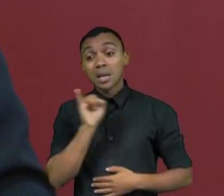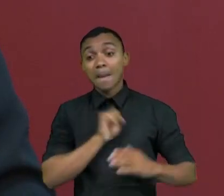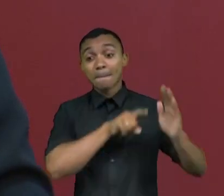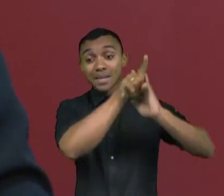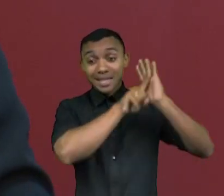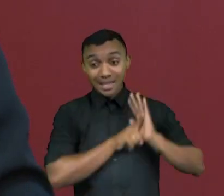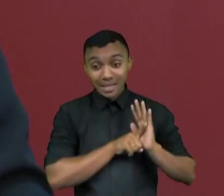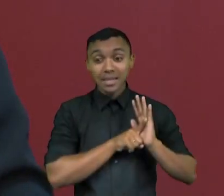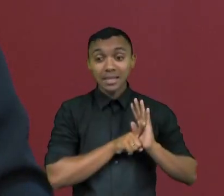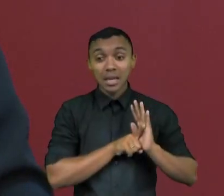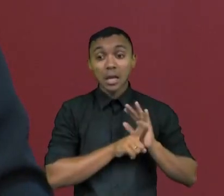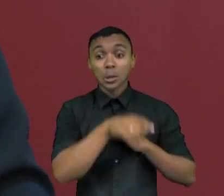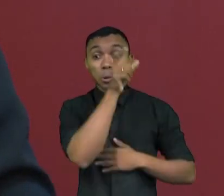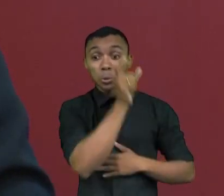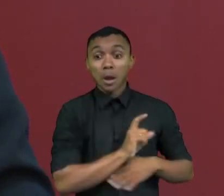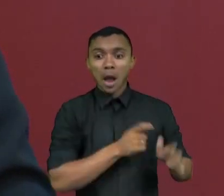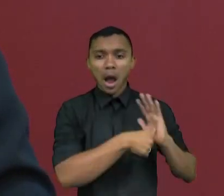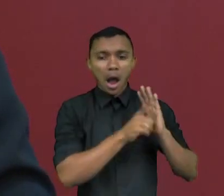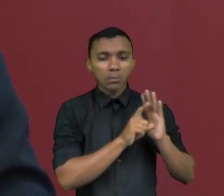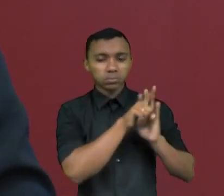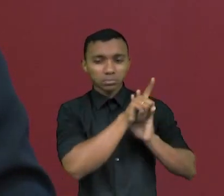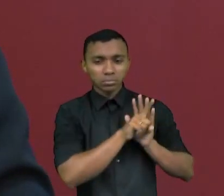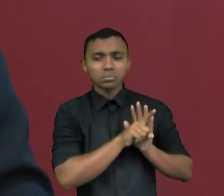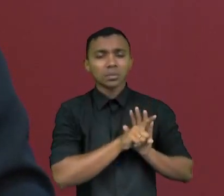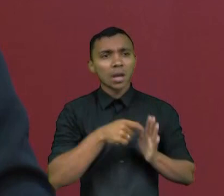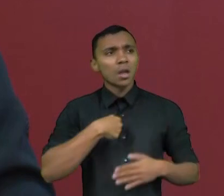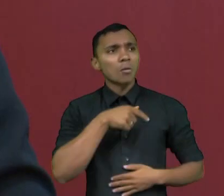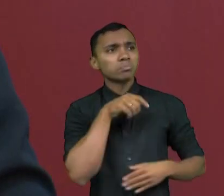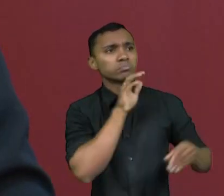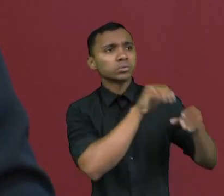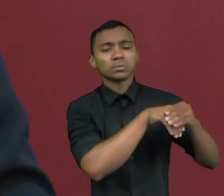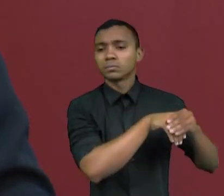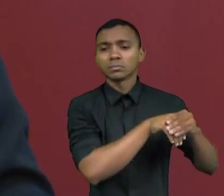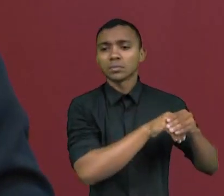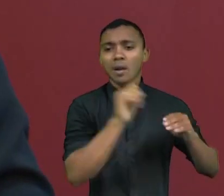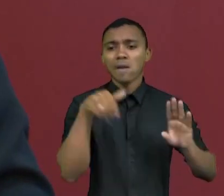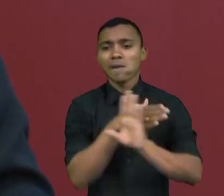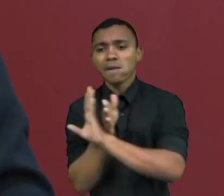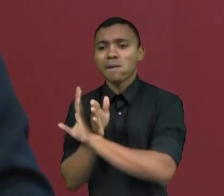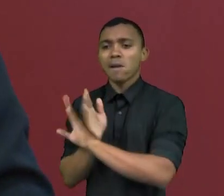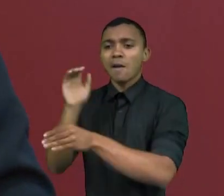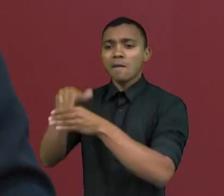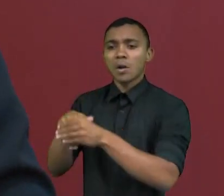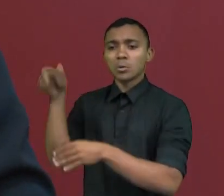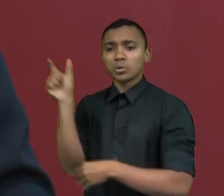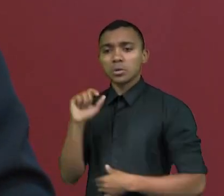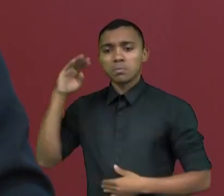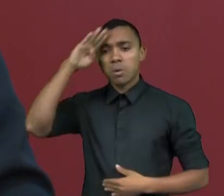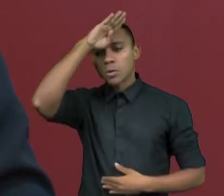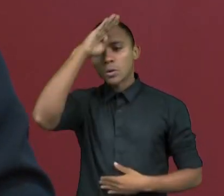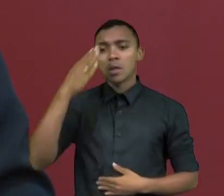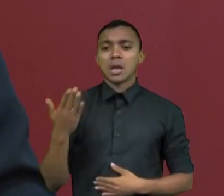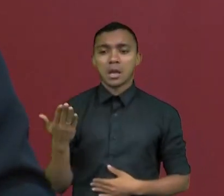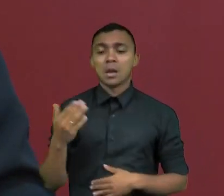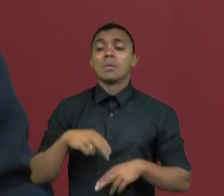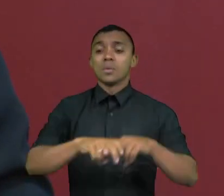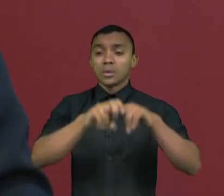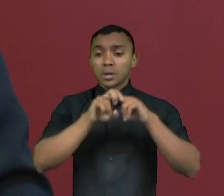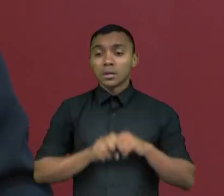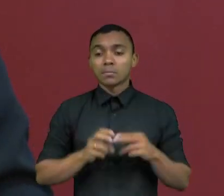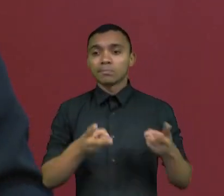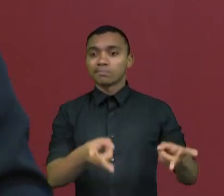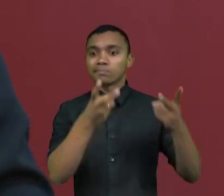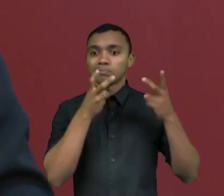feita com esse indivíduo no início da campanha, ele disse que ia votar em Boulos. No final, ele acabou votando no Bolsonaro. Portanto, há um movimento muito grande. Nós